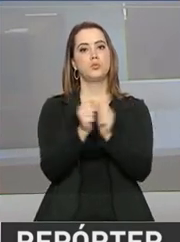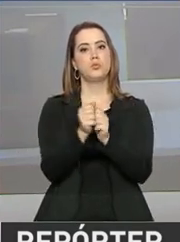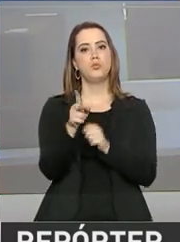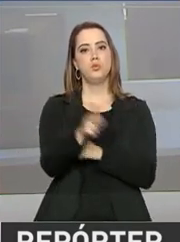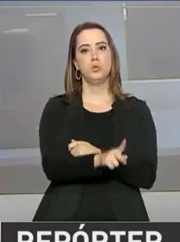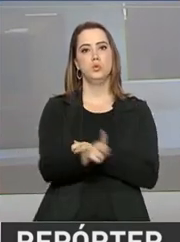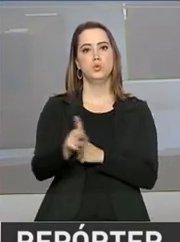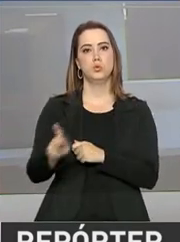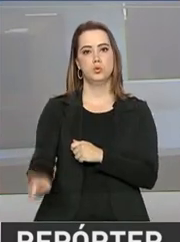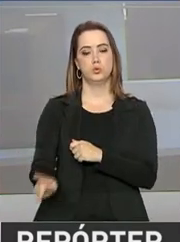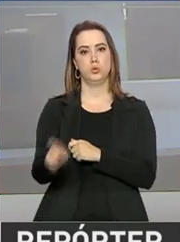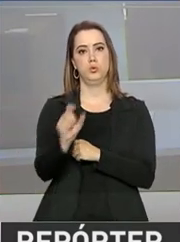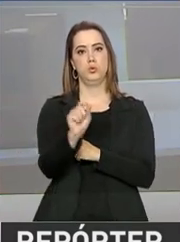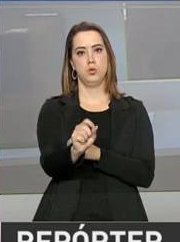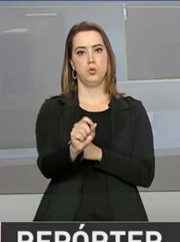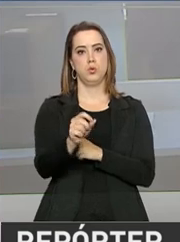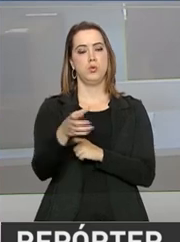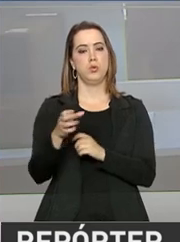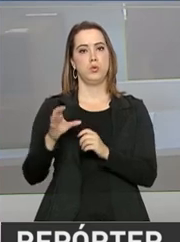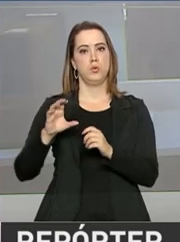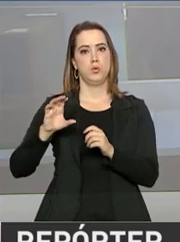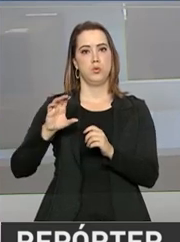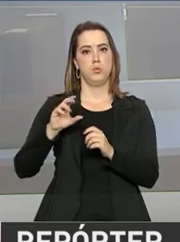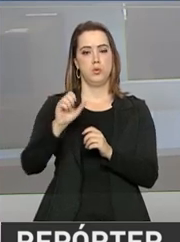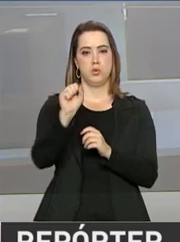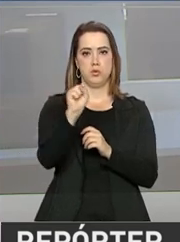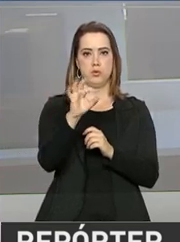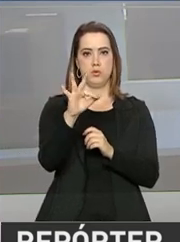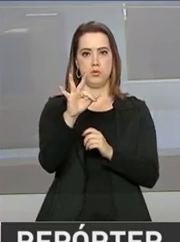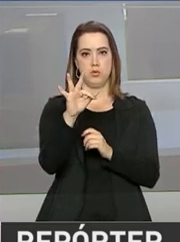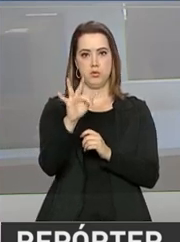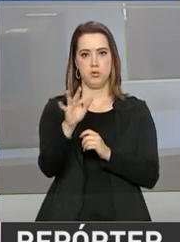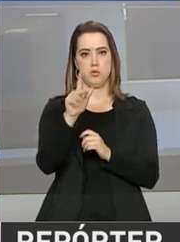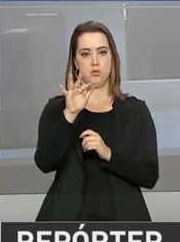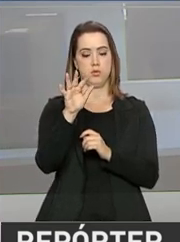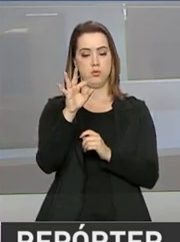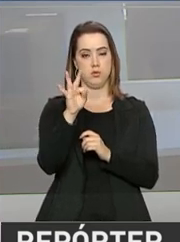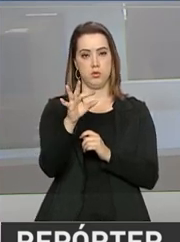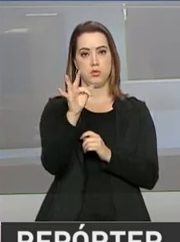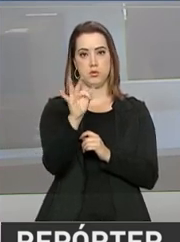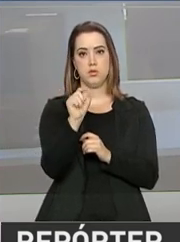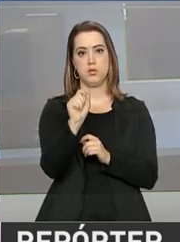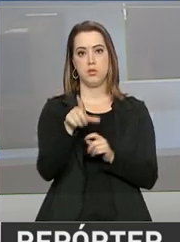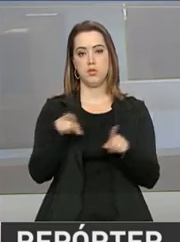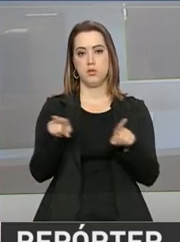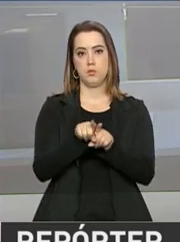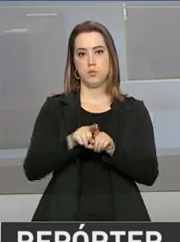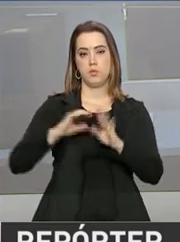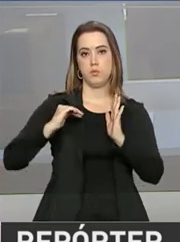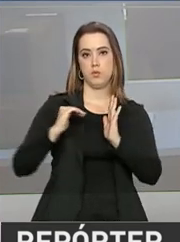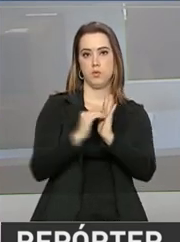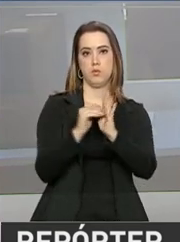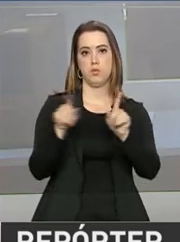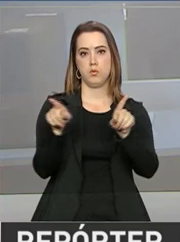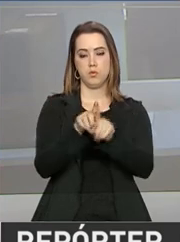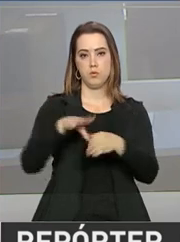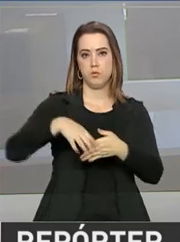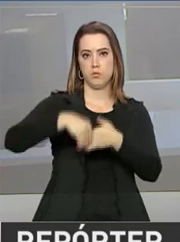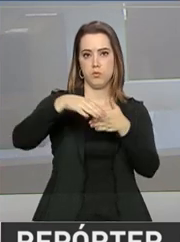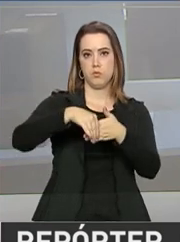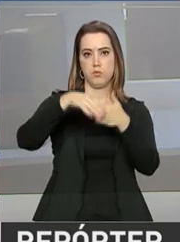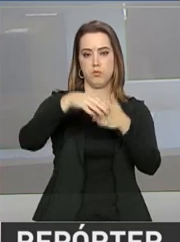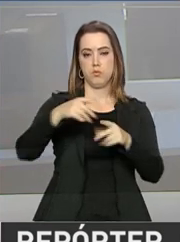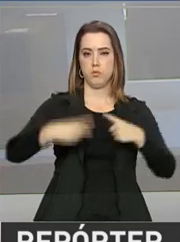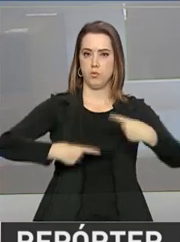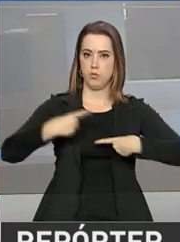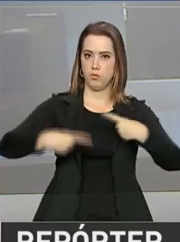Federal, Ricardo Lewandowski, do Senado, Renan Calheiros e líderes partidários, decidiu hoje o rito da sessão de julgamento do